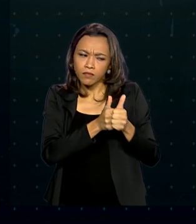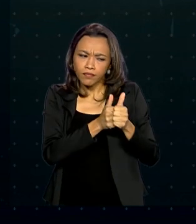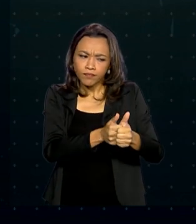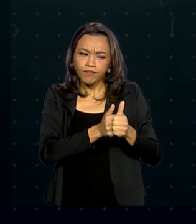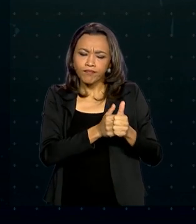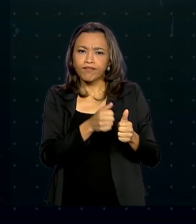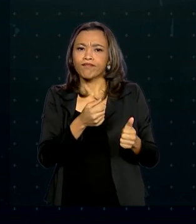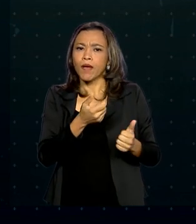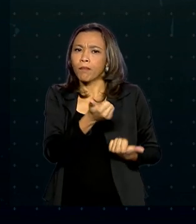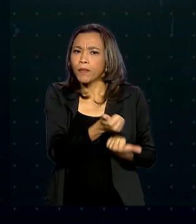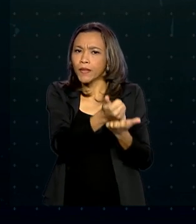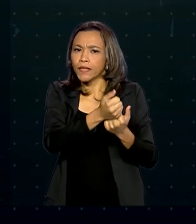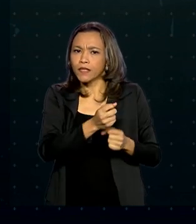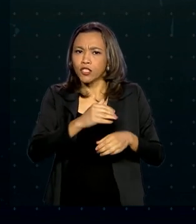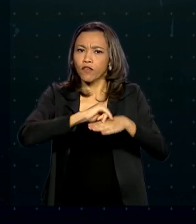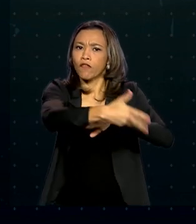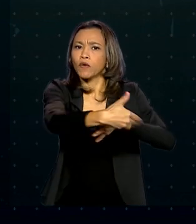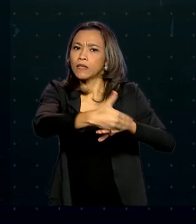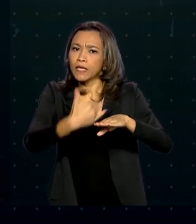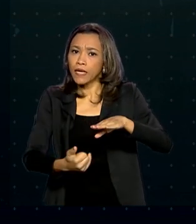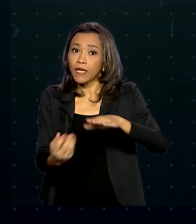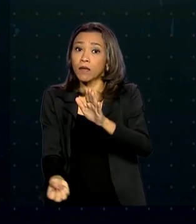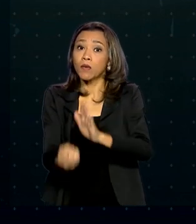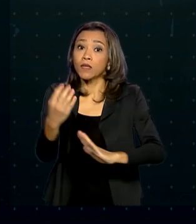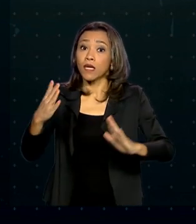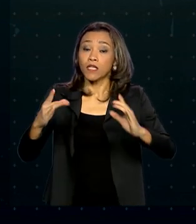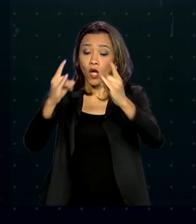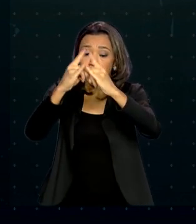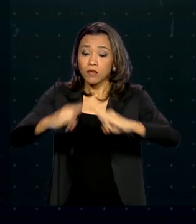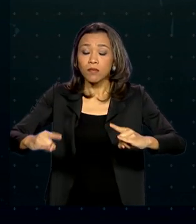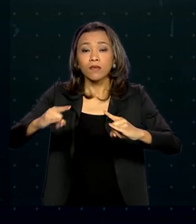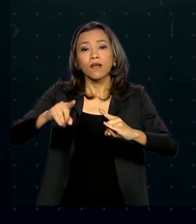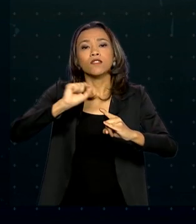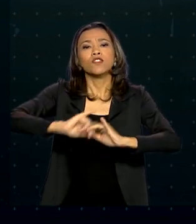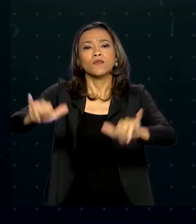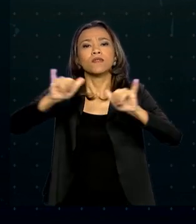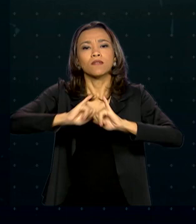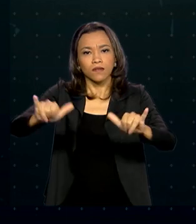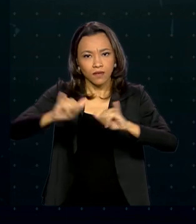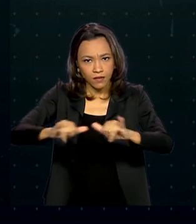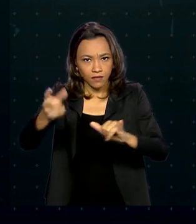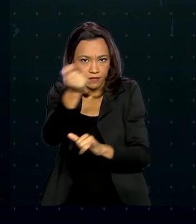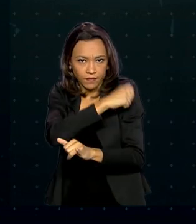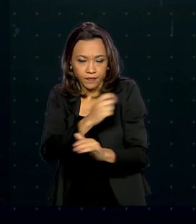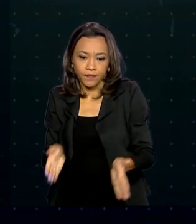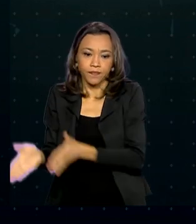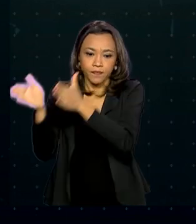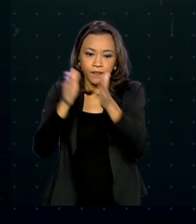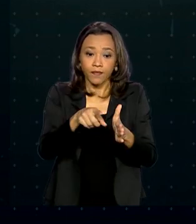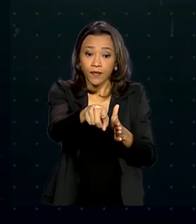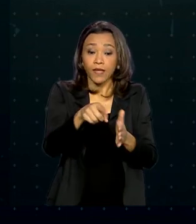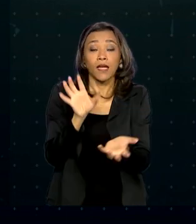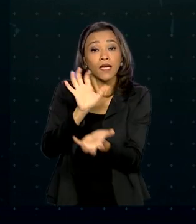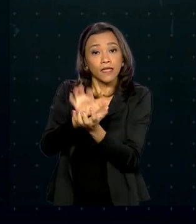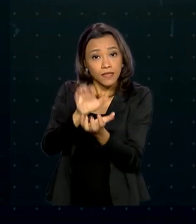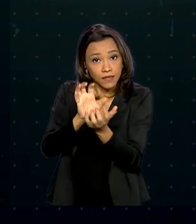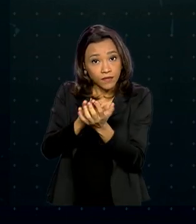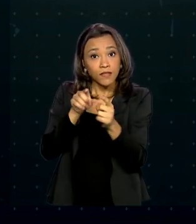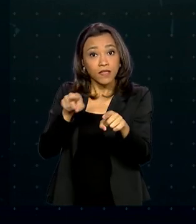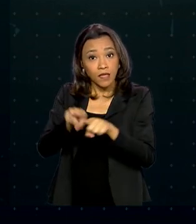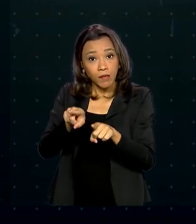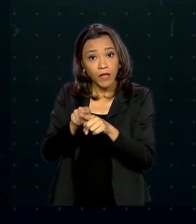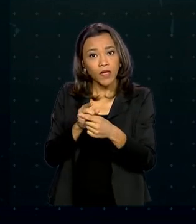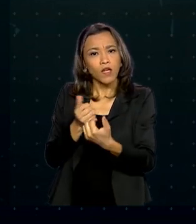e montagem de hospital de campanha em Campo Grande. No Recife, foi concluído o desembarque de passageiros de